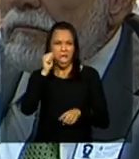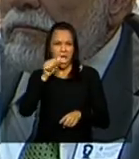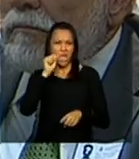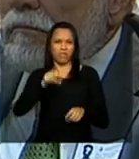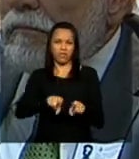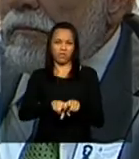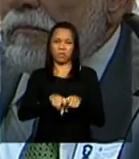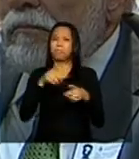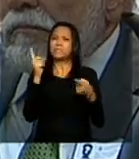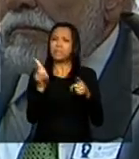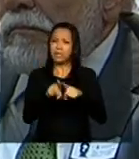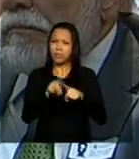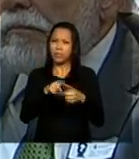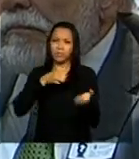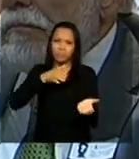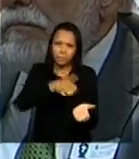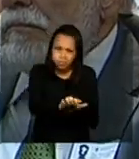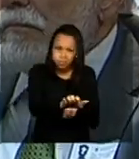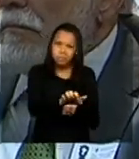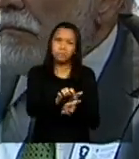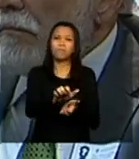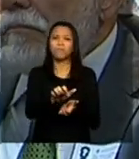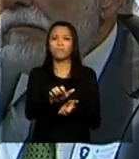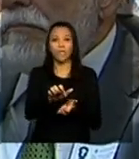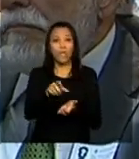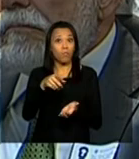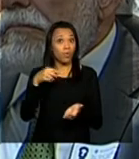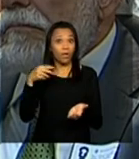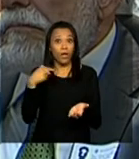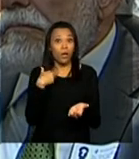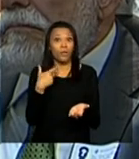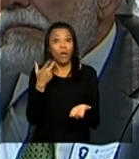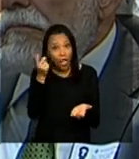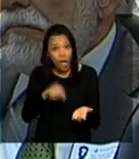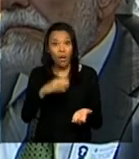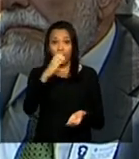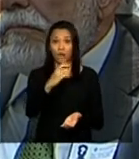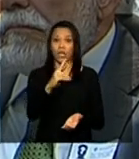ditadura porque ali o estupro já era um crime